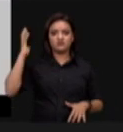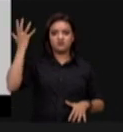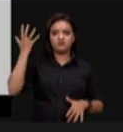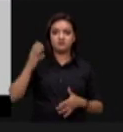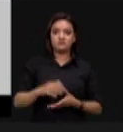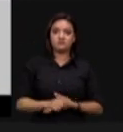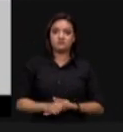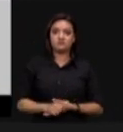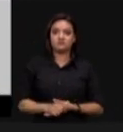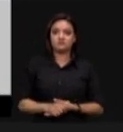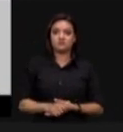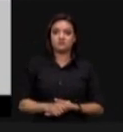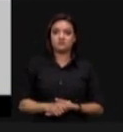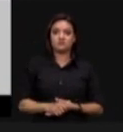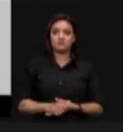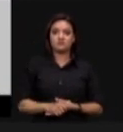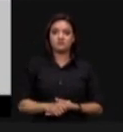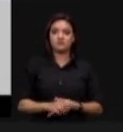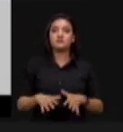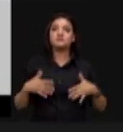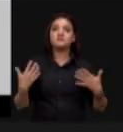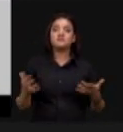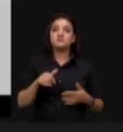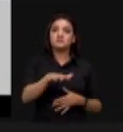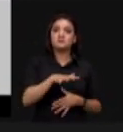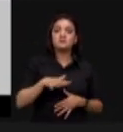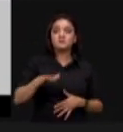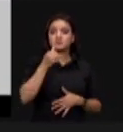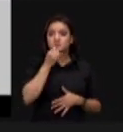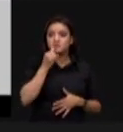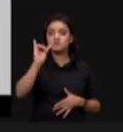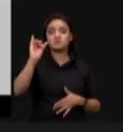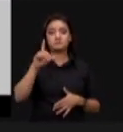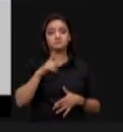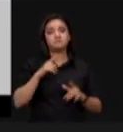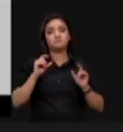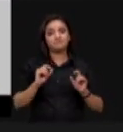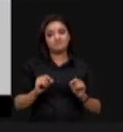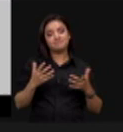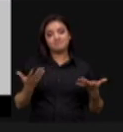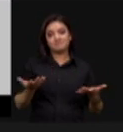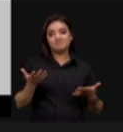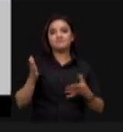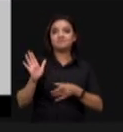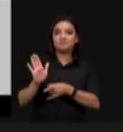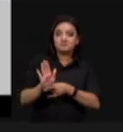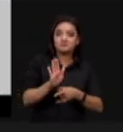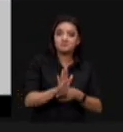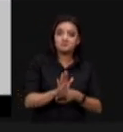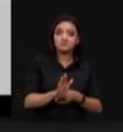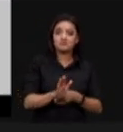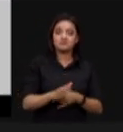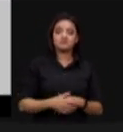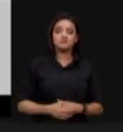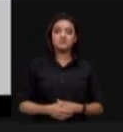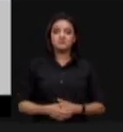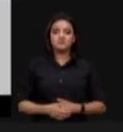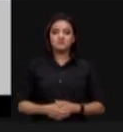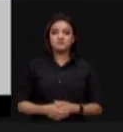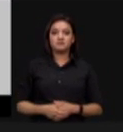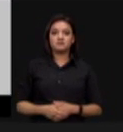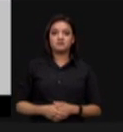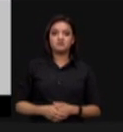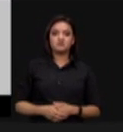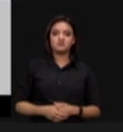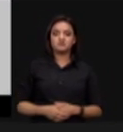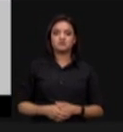ministro Barroso o setor de energia traz aqui a sua contribuição se podemos então passar ao próximo slide